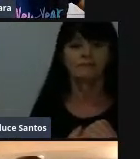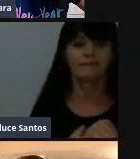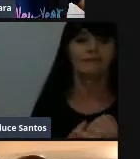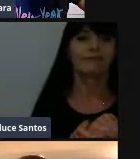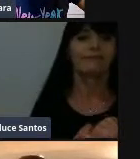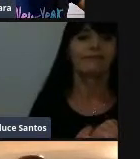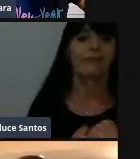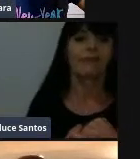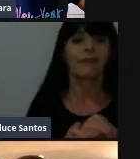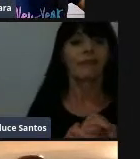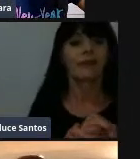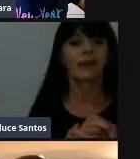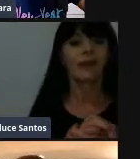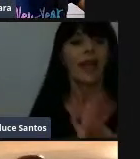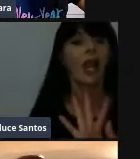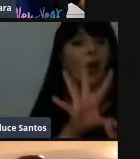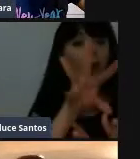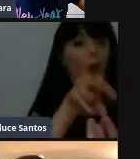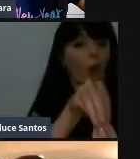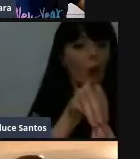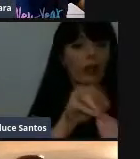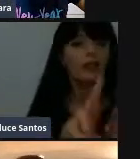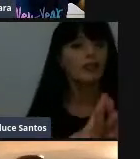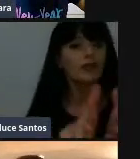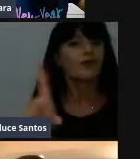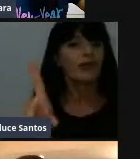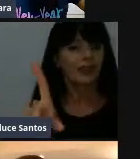Incluímos as diferenças.